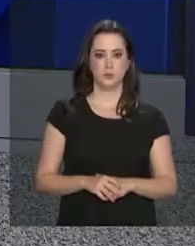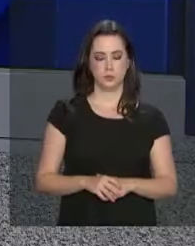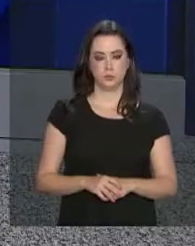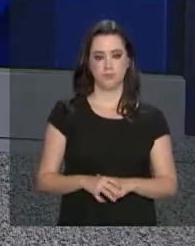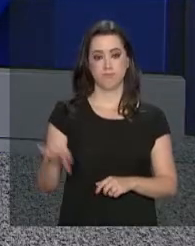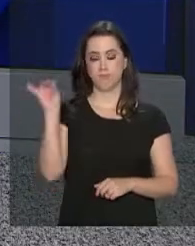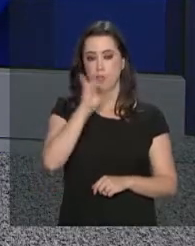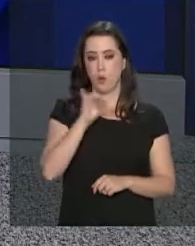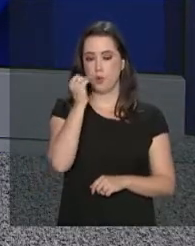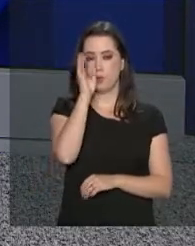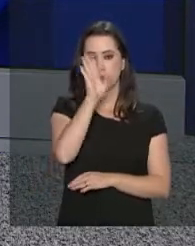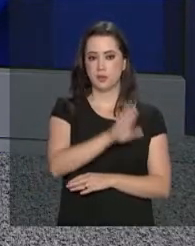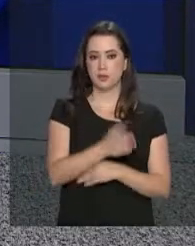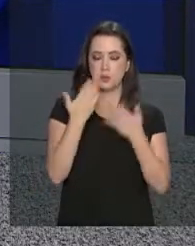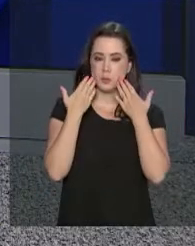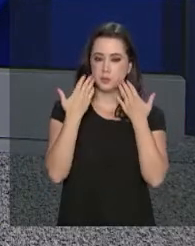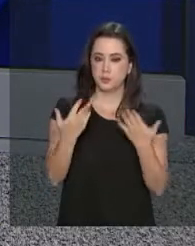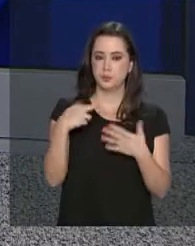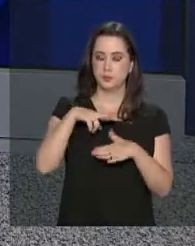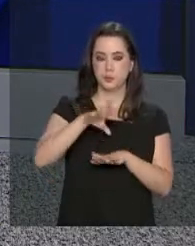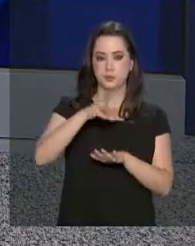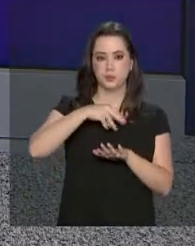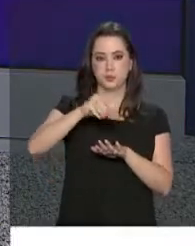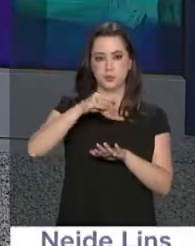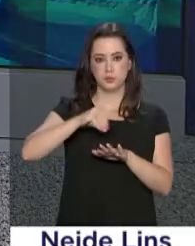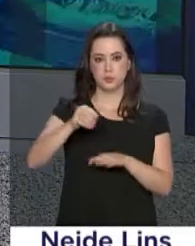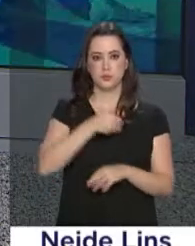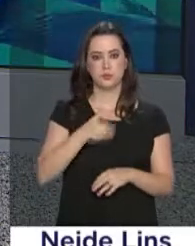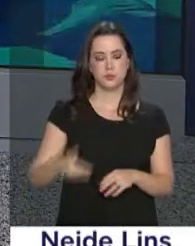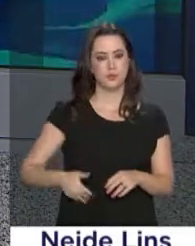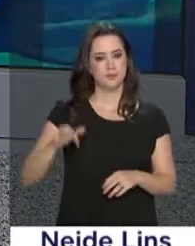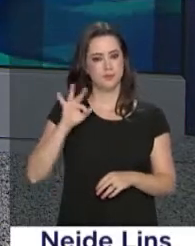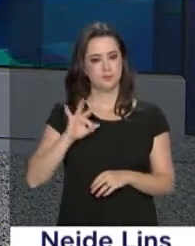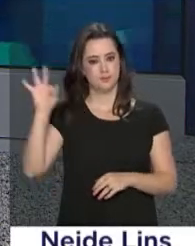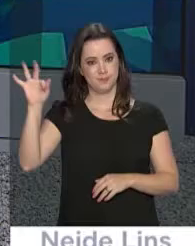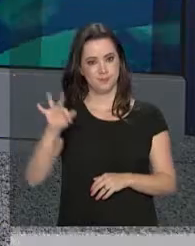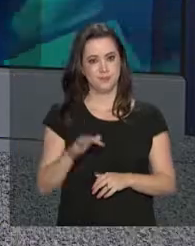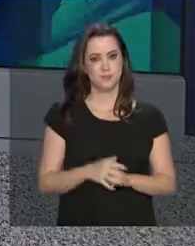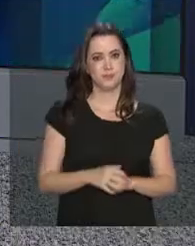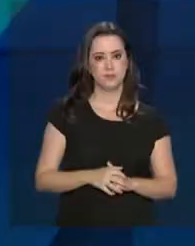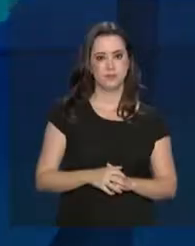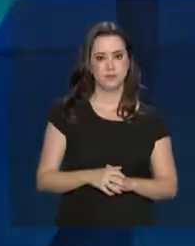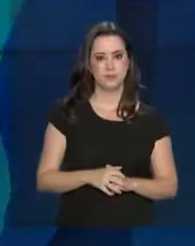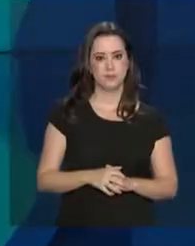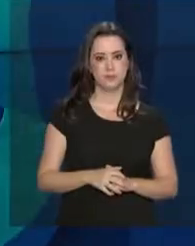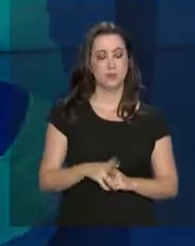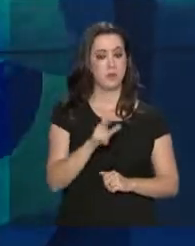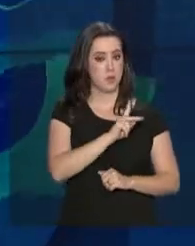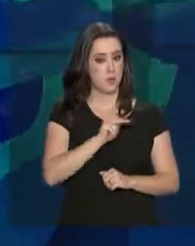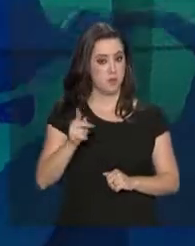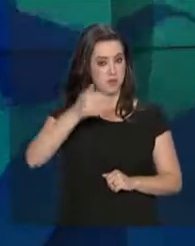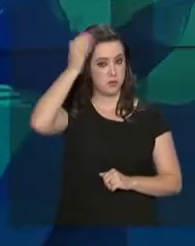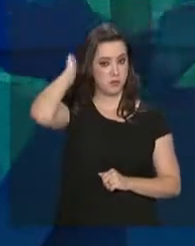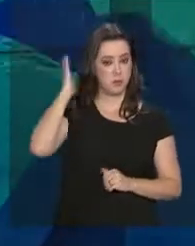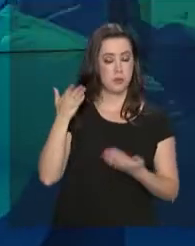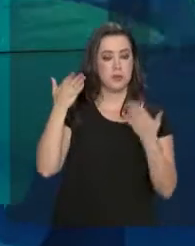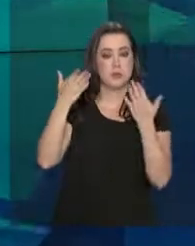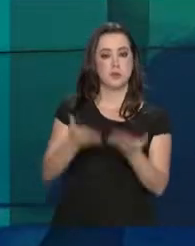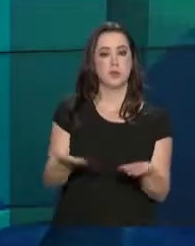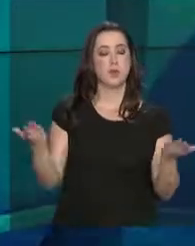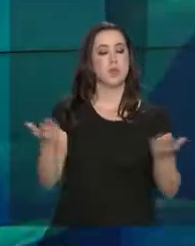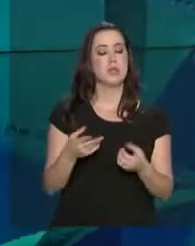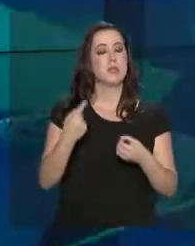Olá, boa tarde. Começa agora o repórter NBR com as notícias do governo federal. O presidente Michel Temer